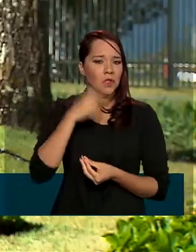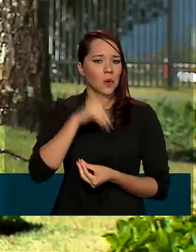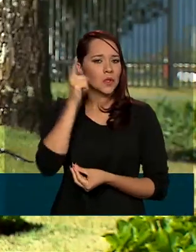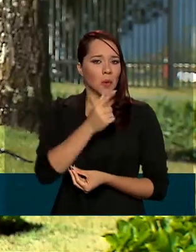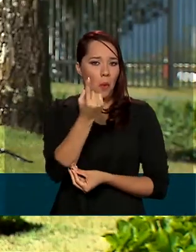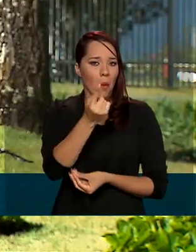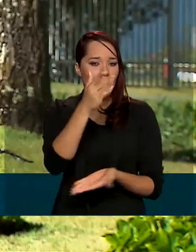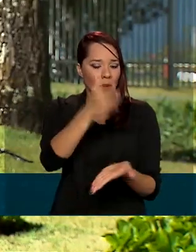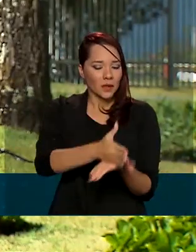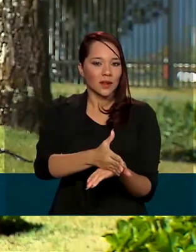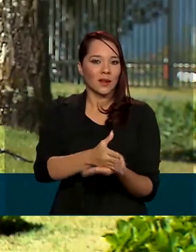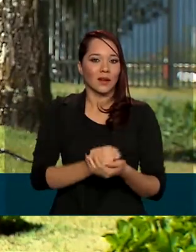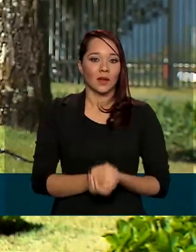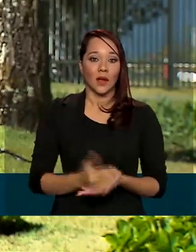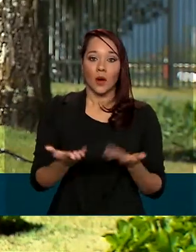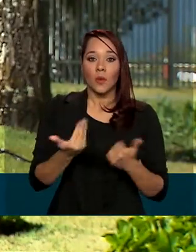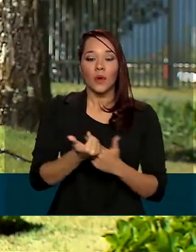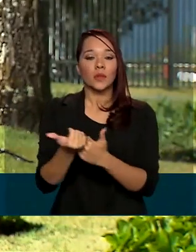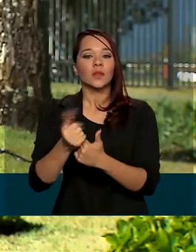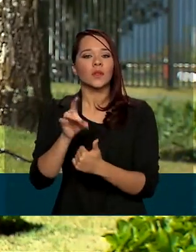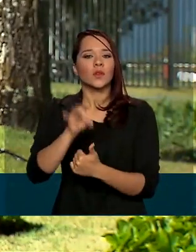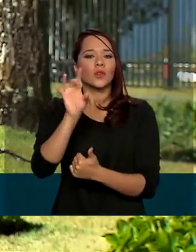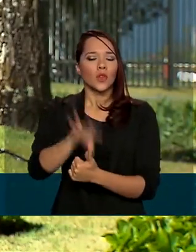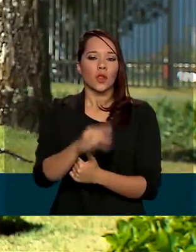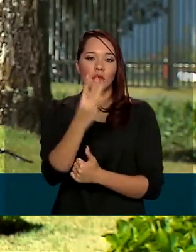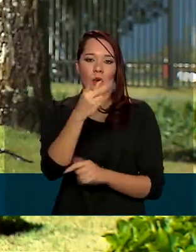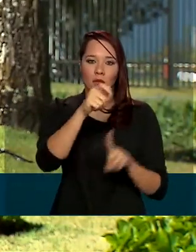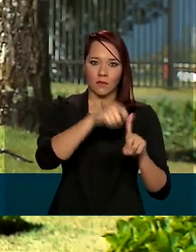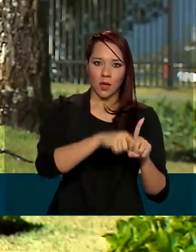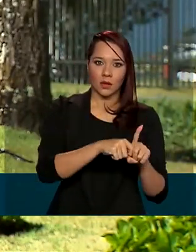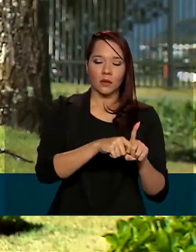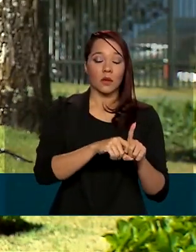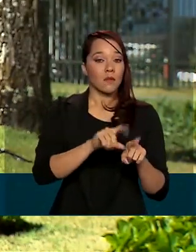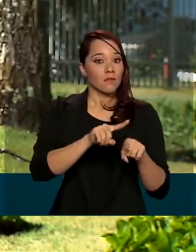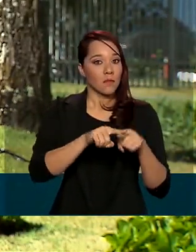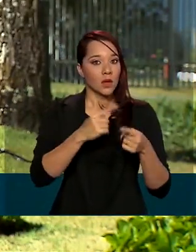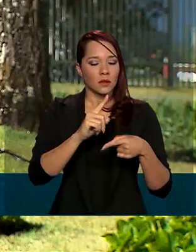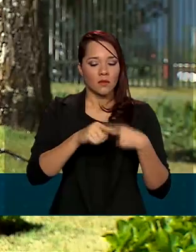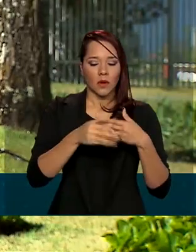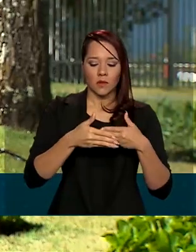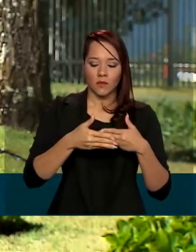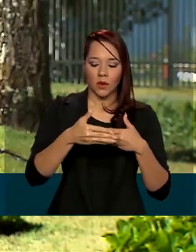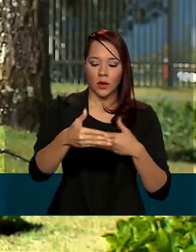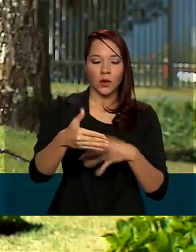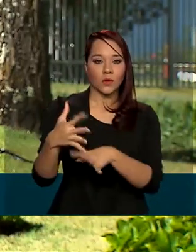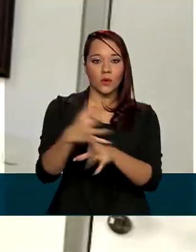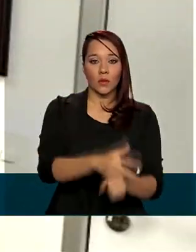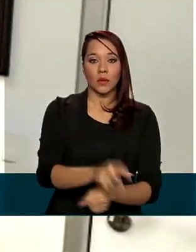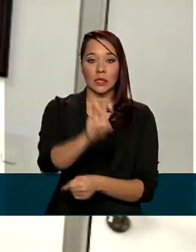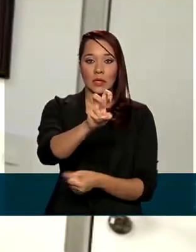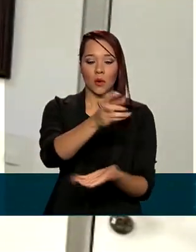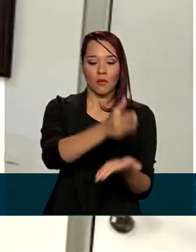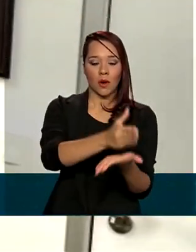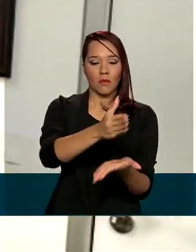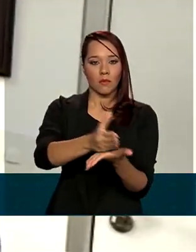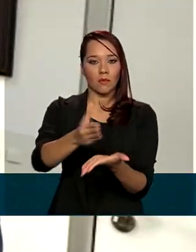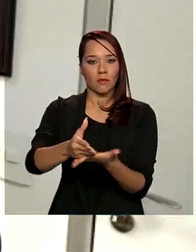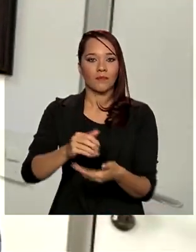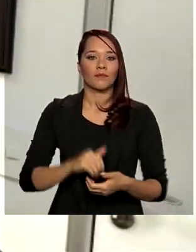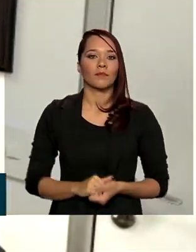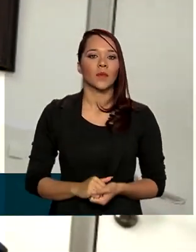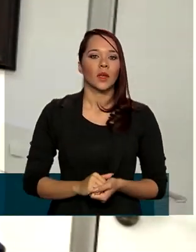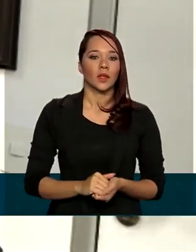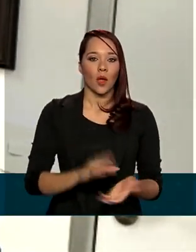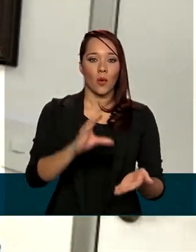parcelas. Inicialmente, o benefício seria pago por três meses, mas foi ampliado. Ao todo, serão cinco parcelas. O Cadastro Único